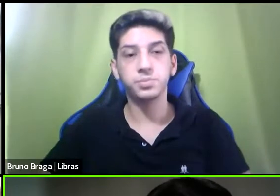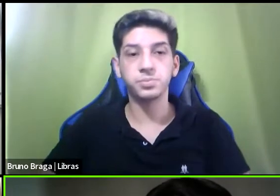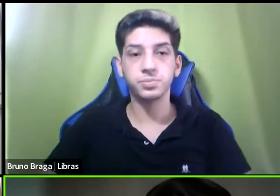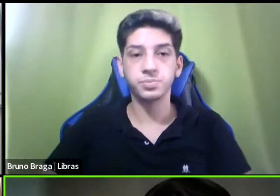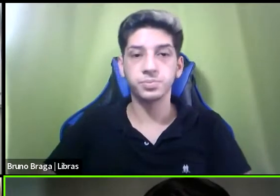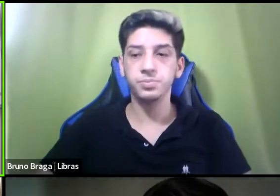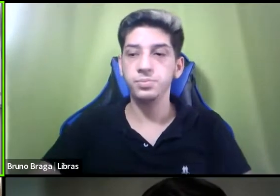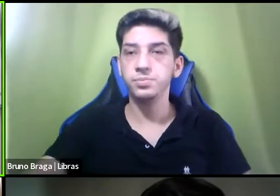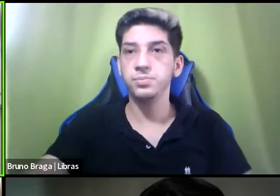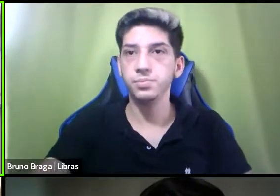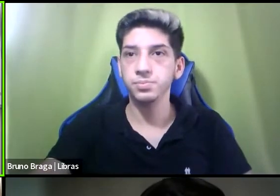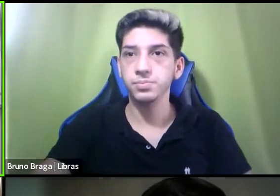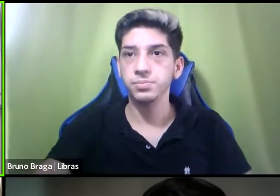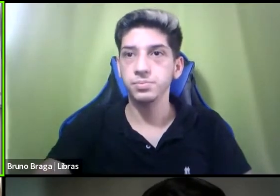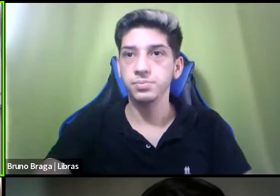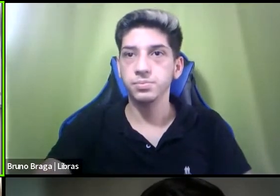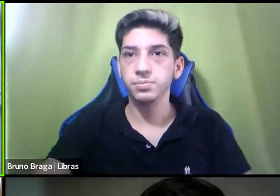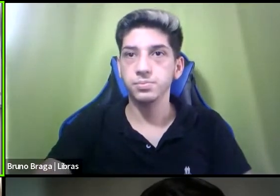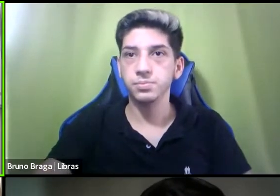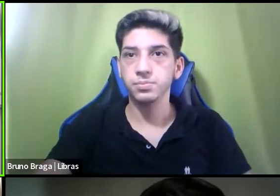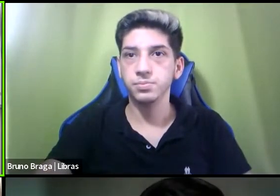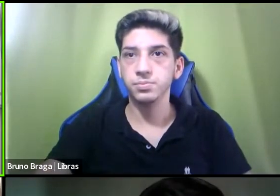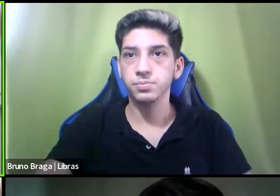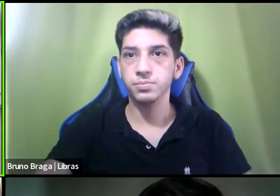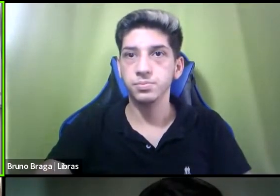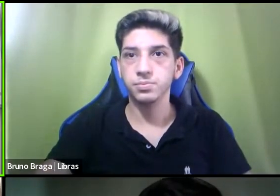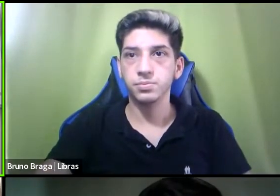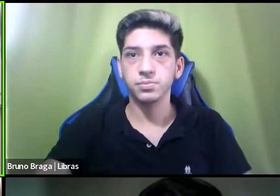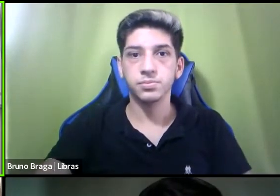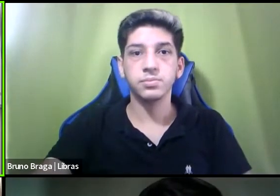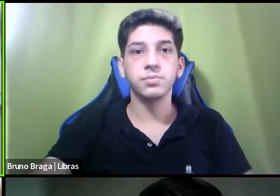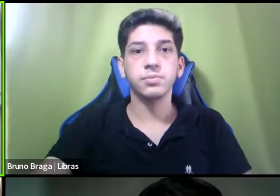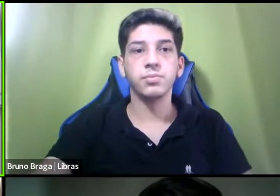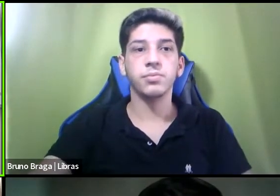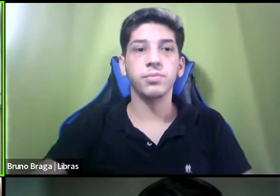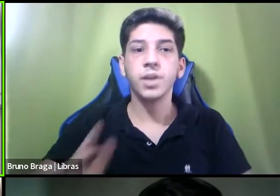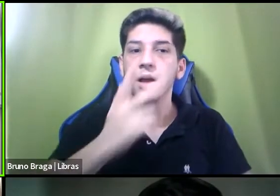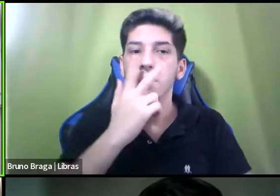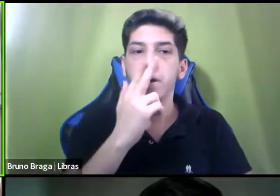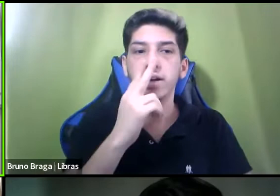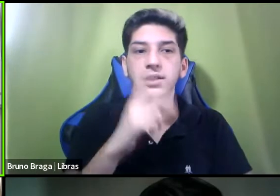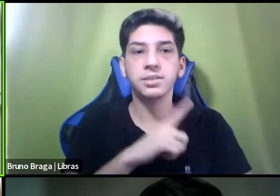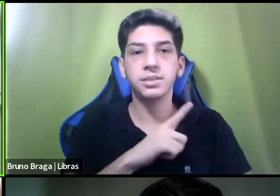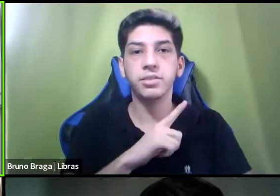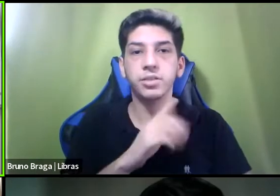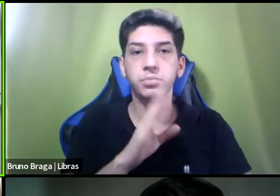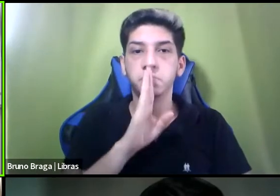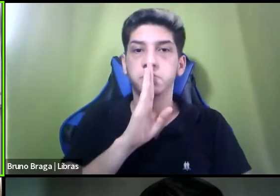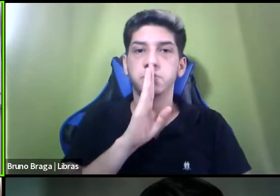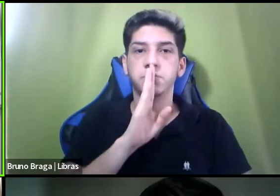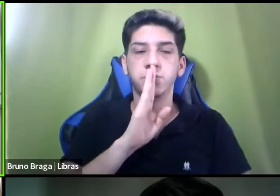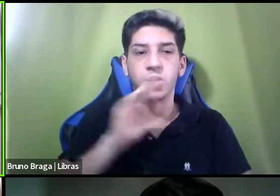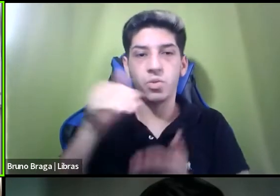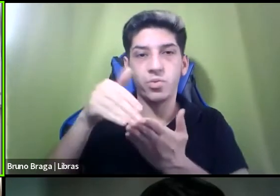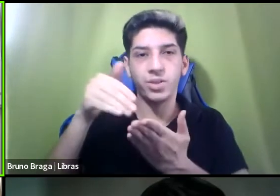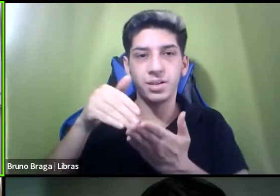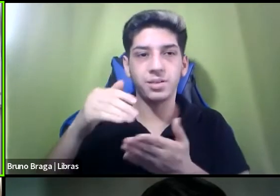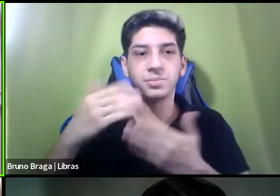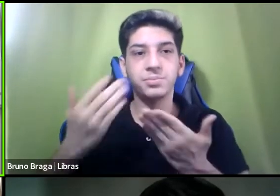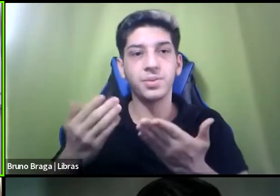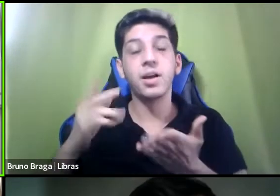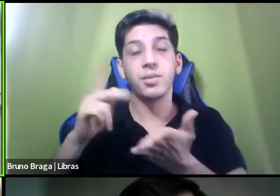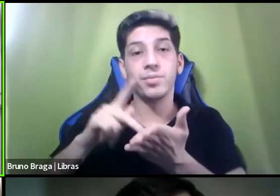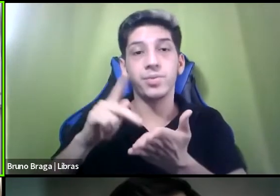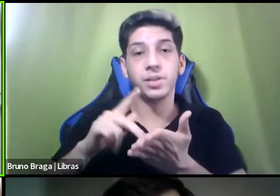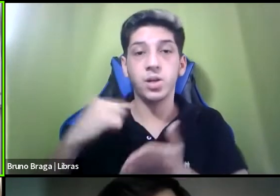opa acho que mutou aí no finalzinho pois é nós